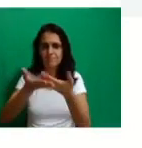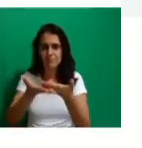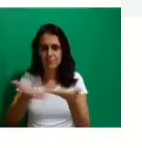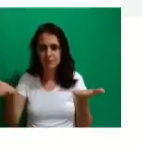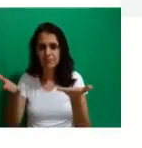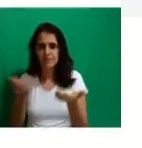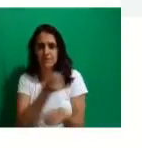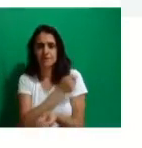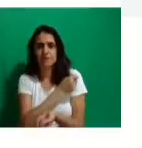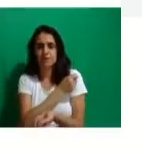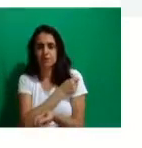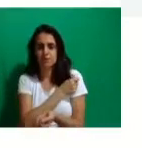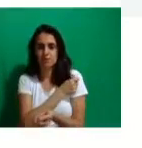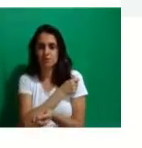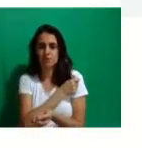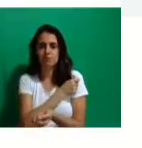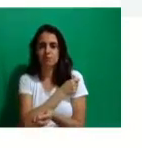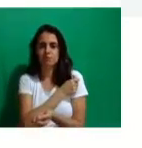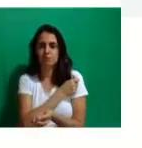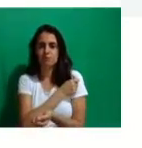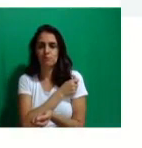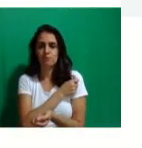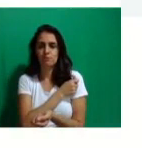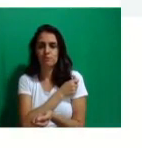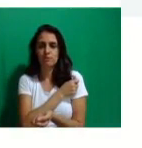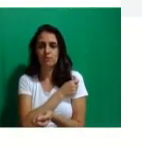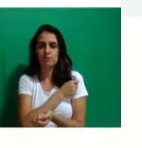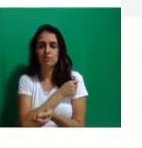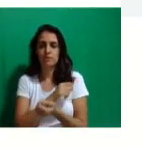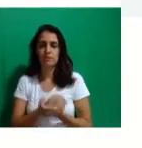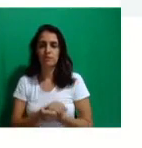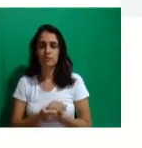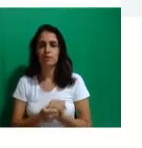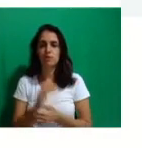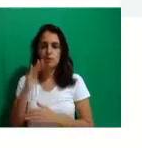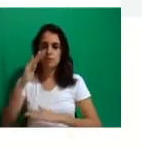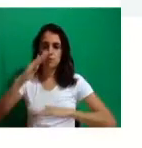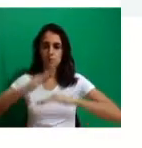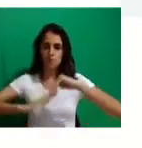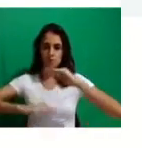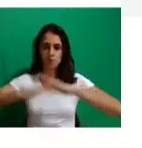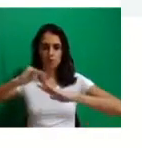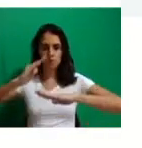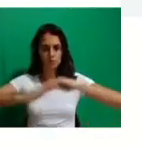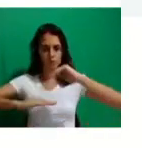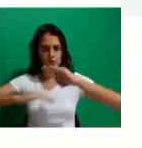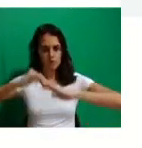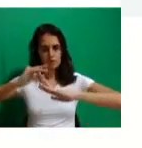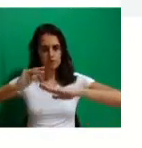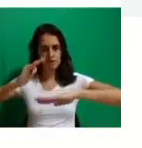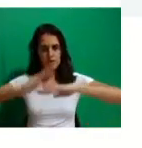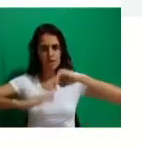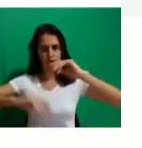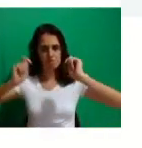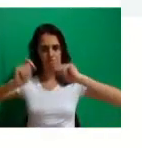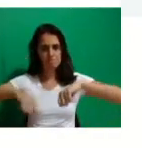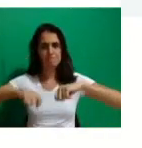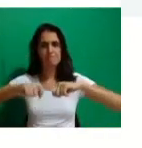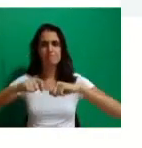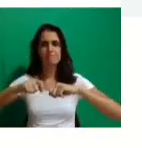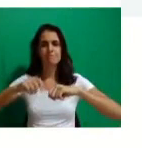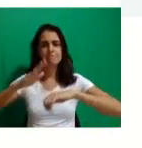a se tornarem profissionais habilitados a manusear,